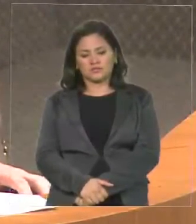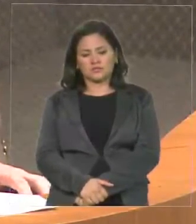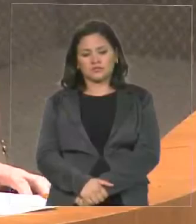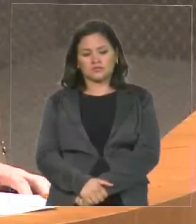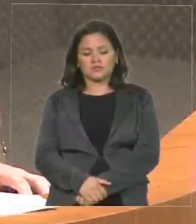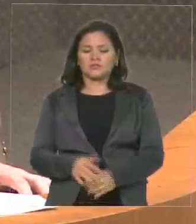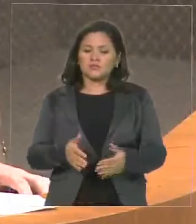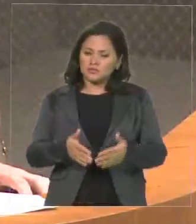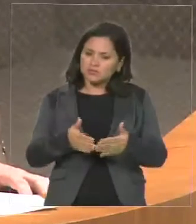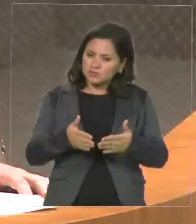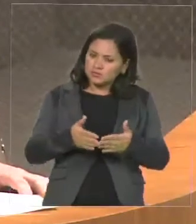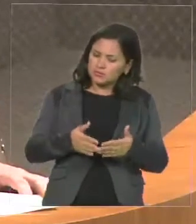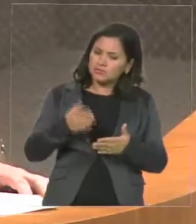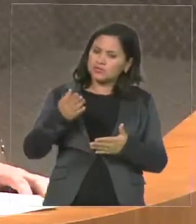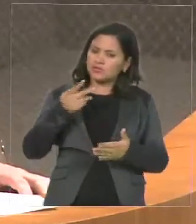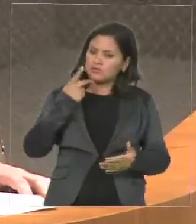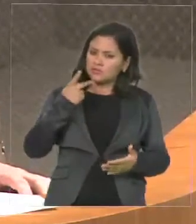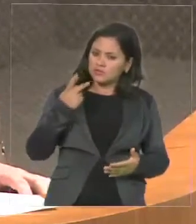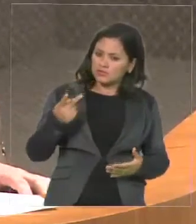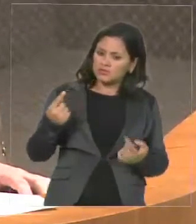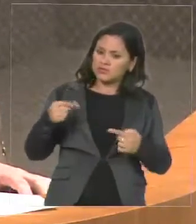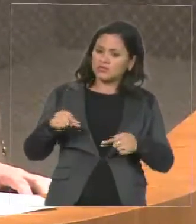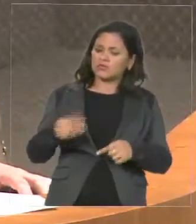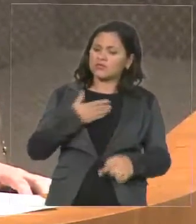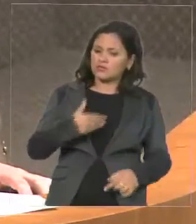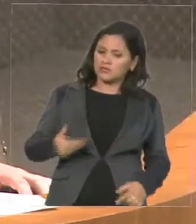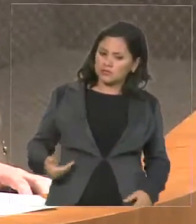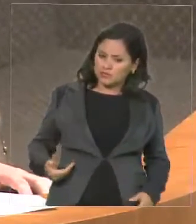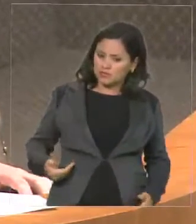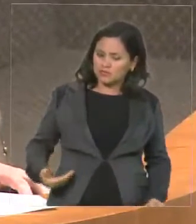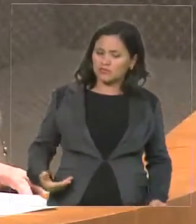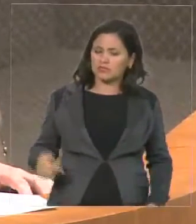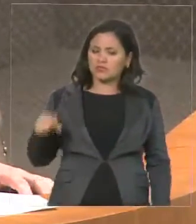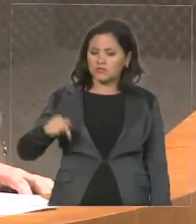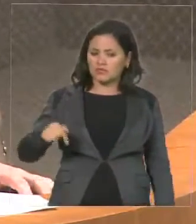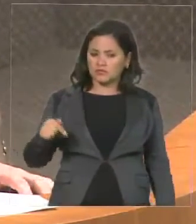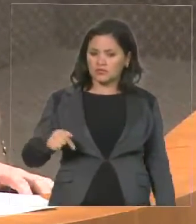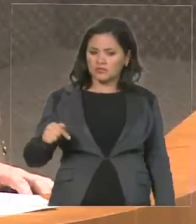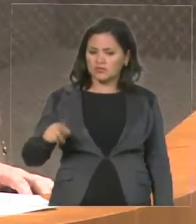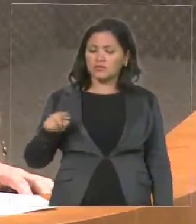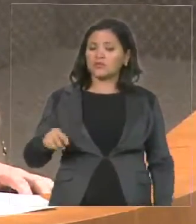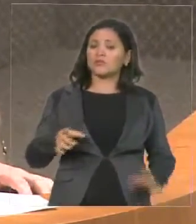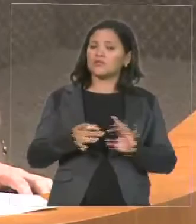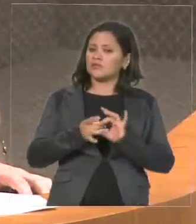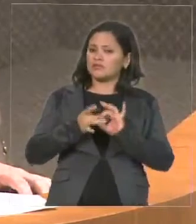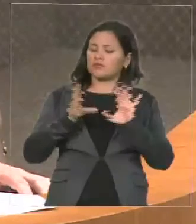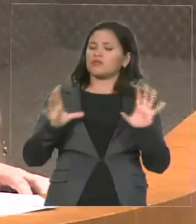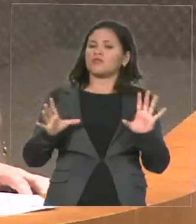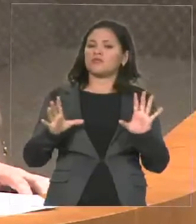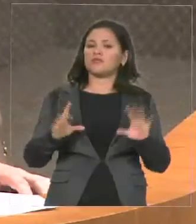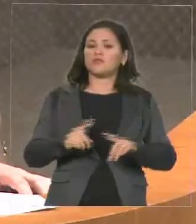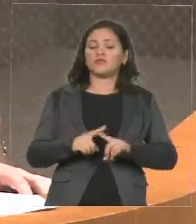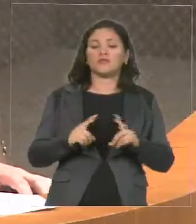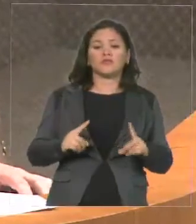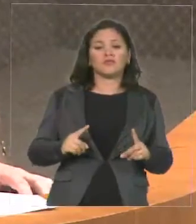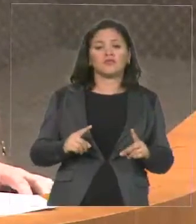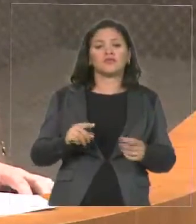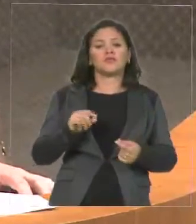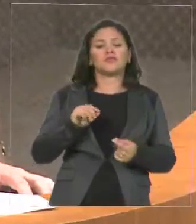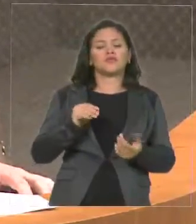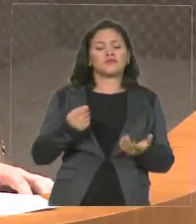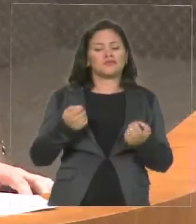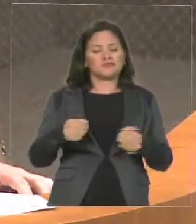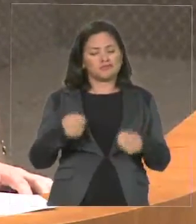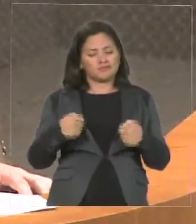quando fizesse uma crítica ao governador, deputado, aqui é um parlamento livre, mas não é justa a